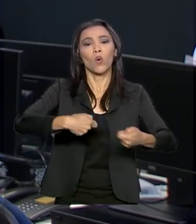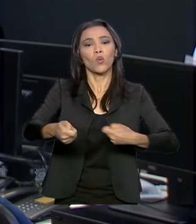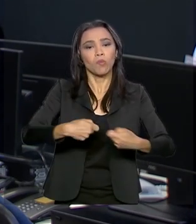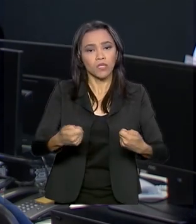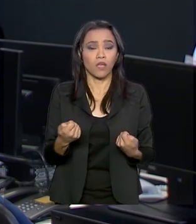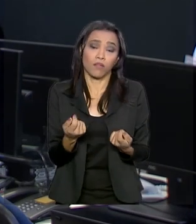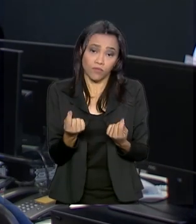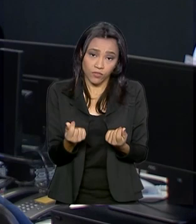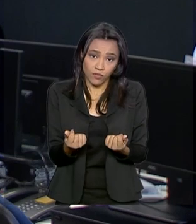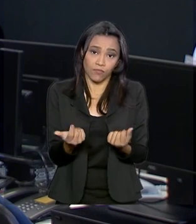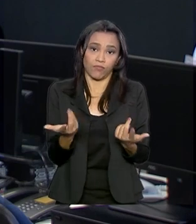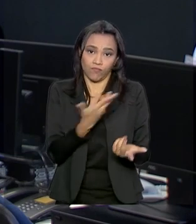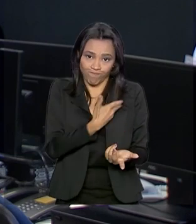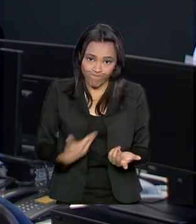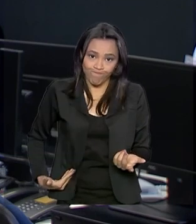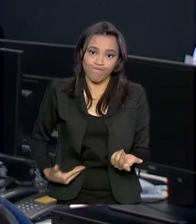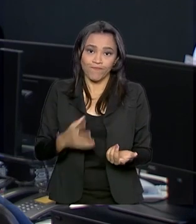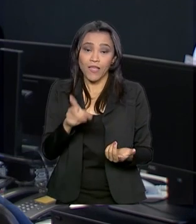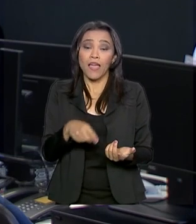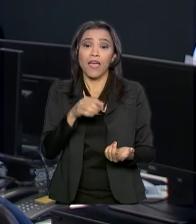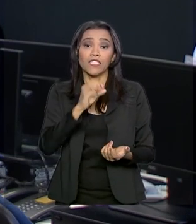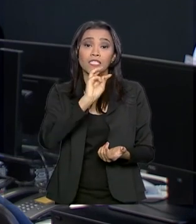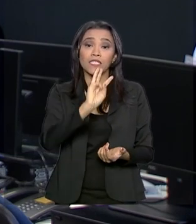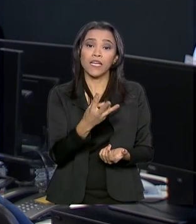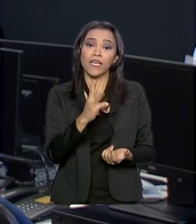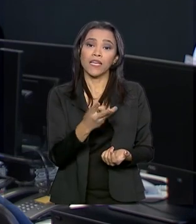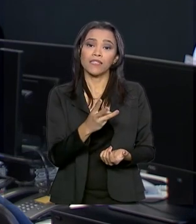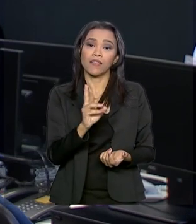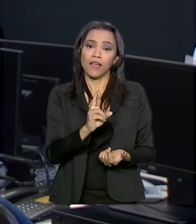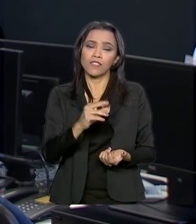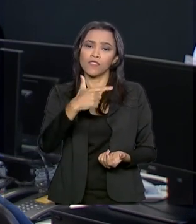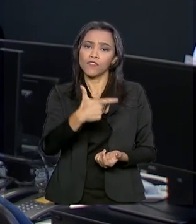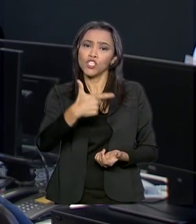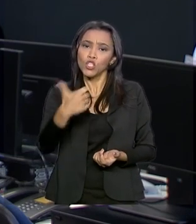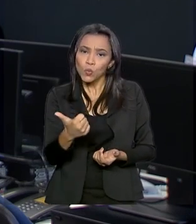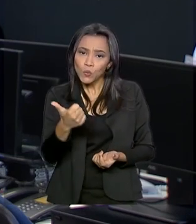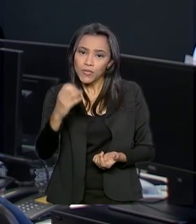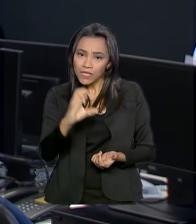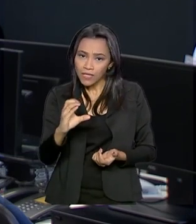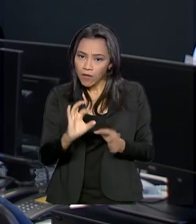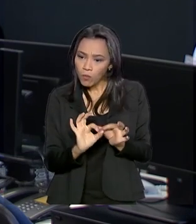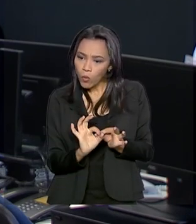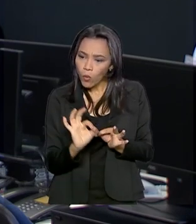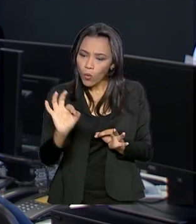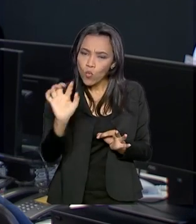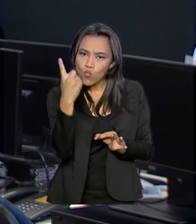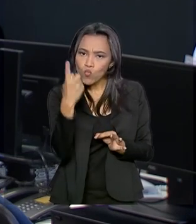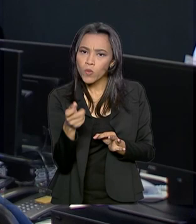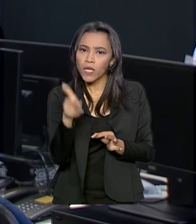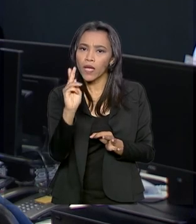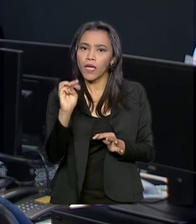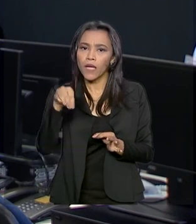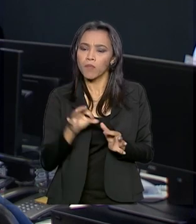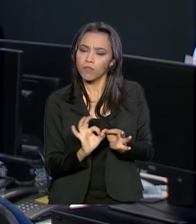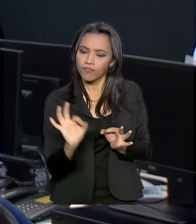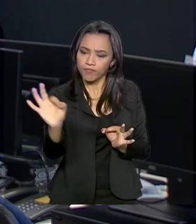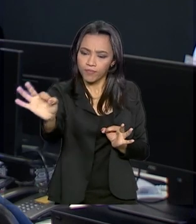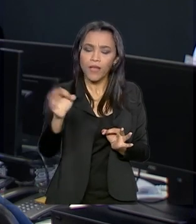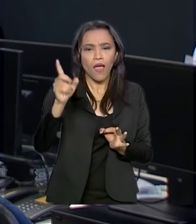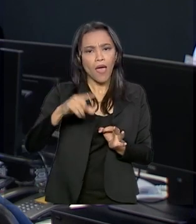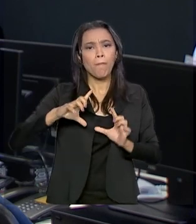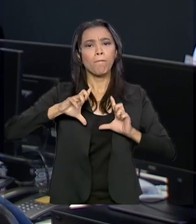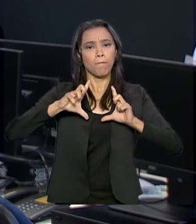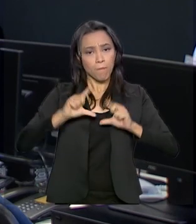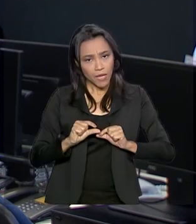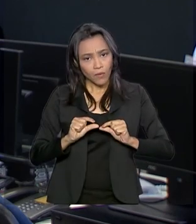preço de referência do edital é de R$,21 por quilômetro, valor 60% menor do que o